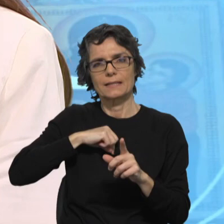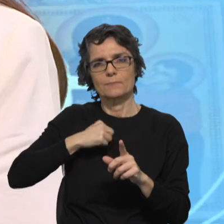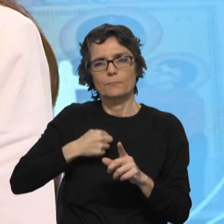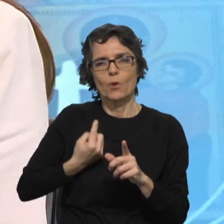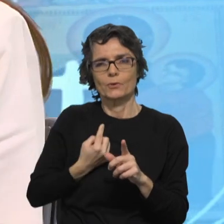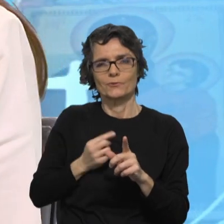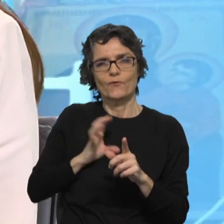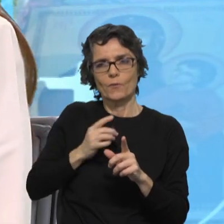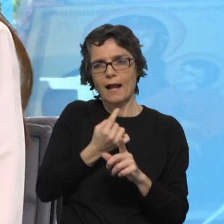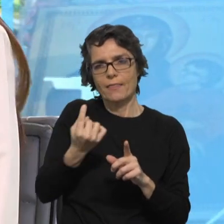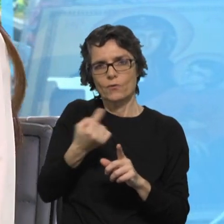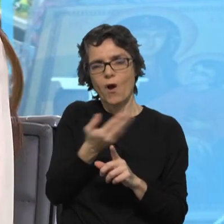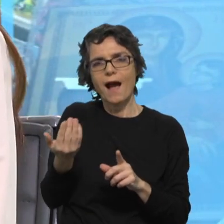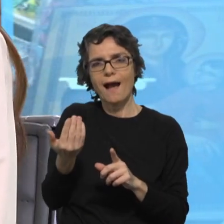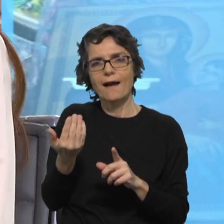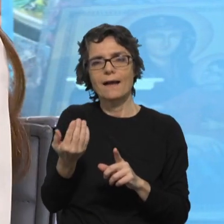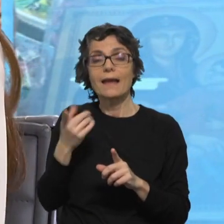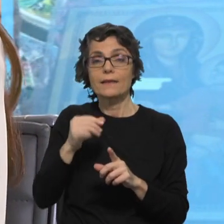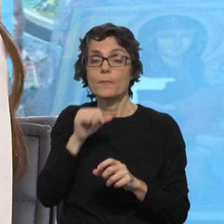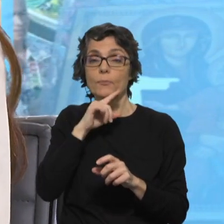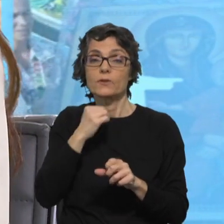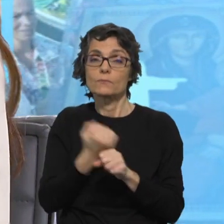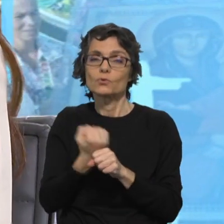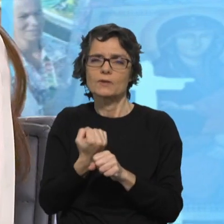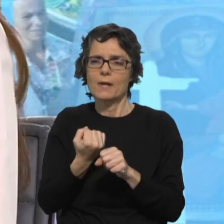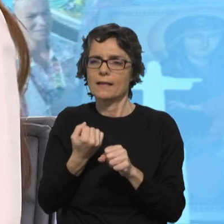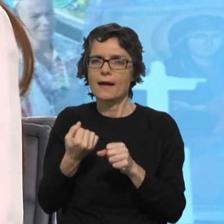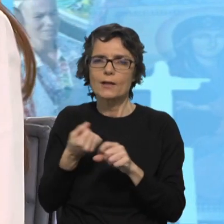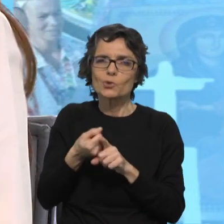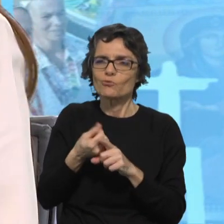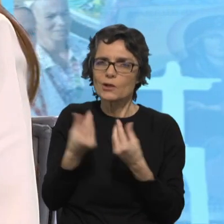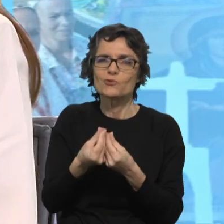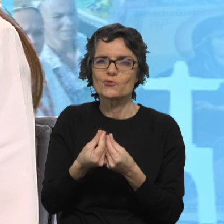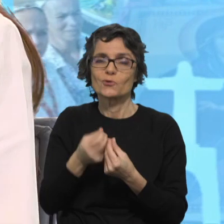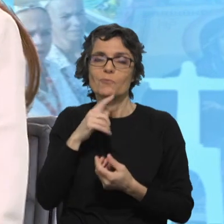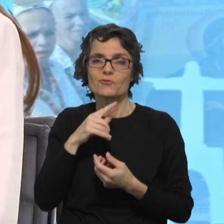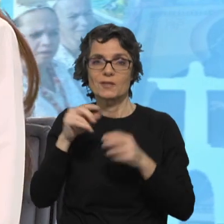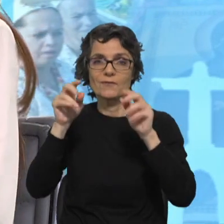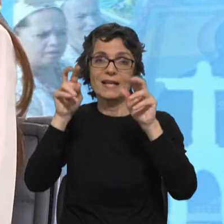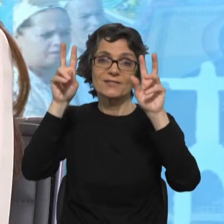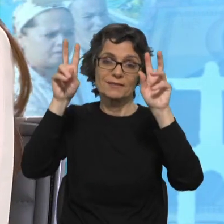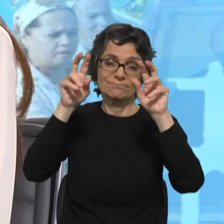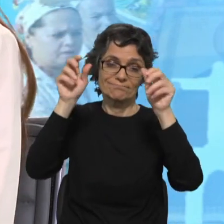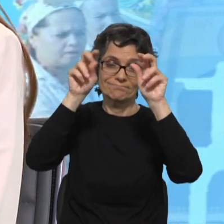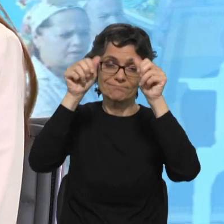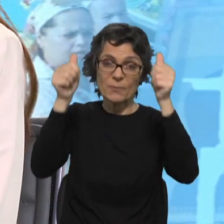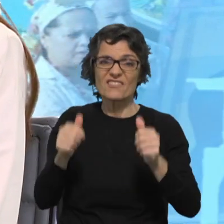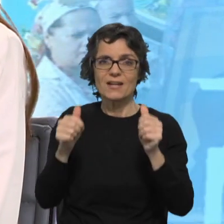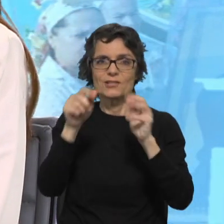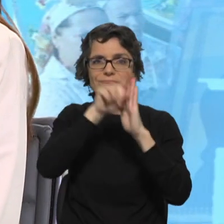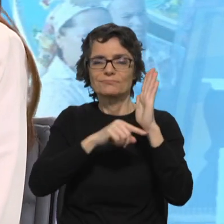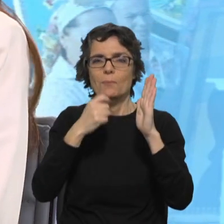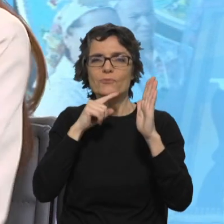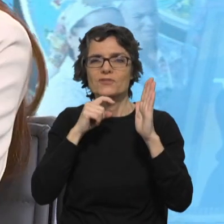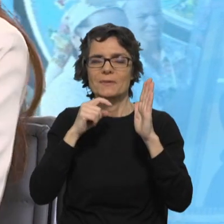pelas quais podemos esperar coletivamente. Por isso, quem sabe este manifesto até não inspira outras iniciativas e outras